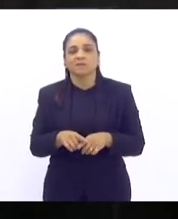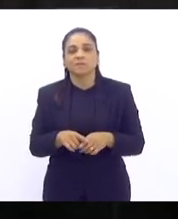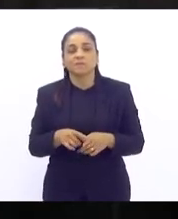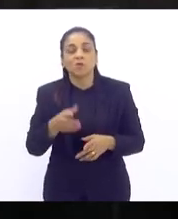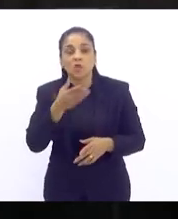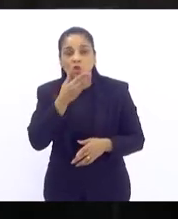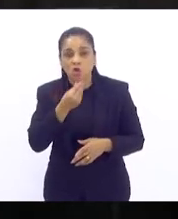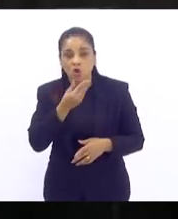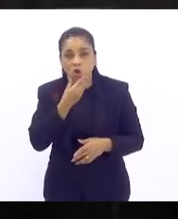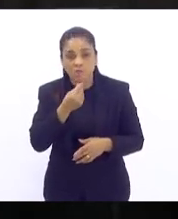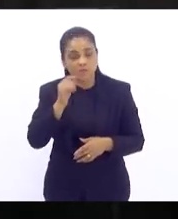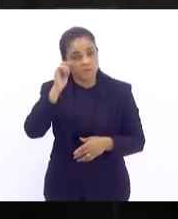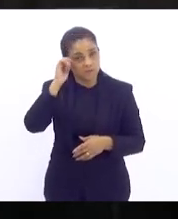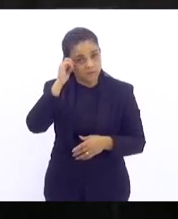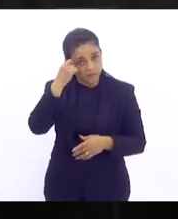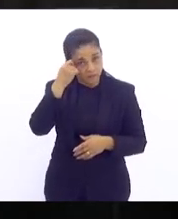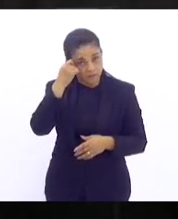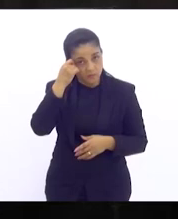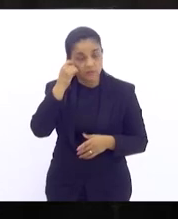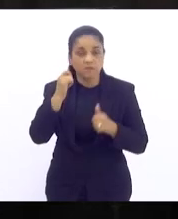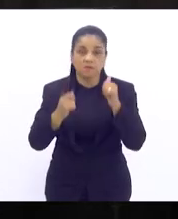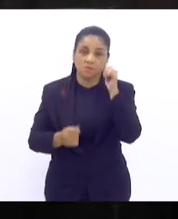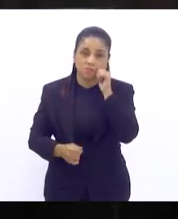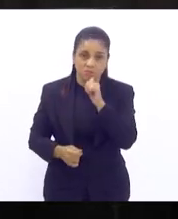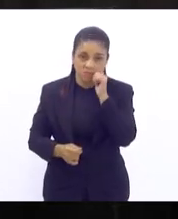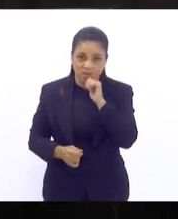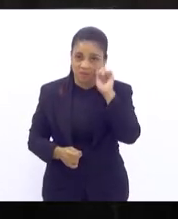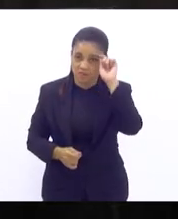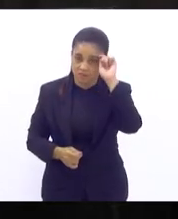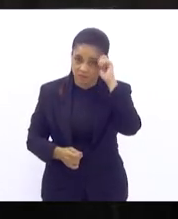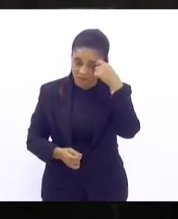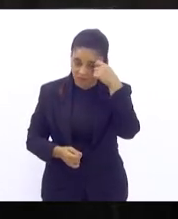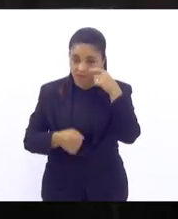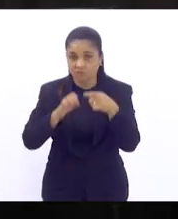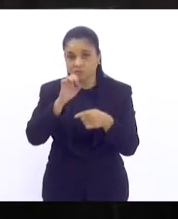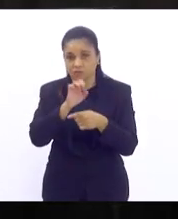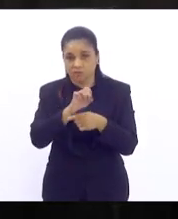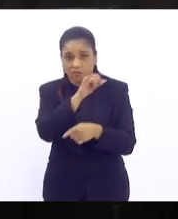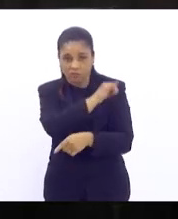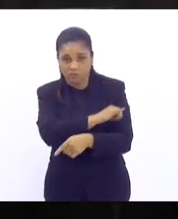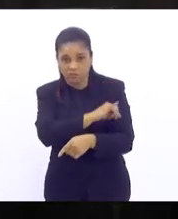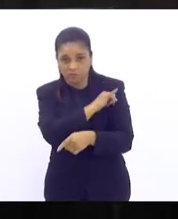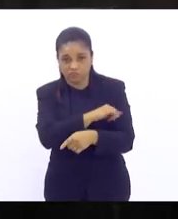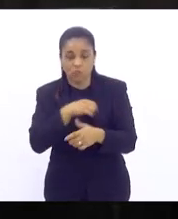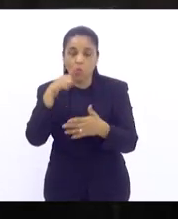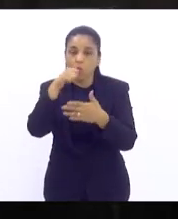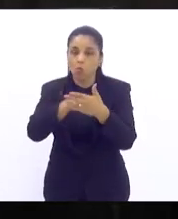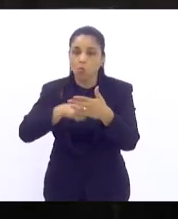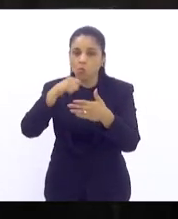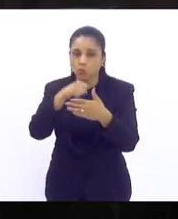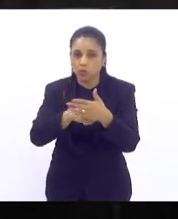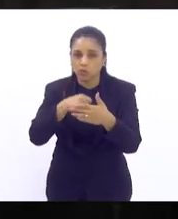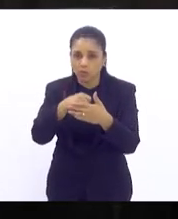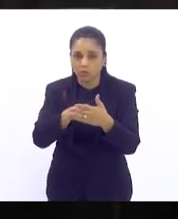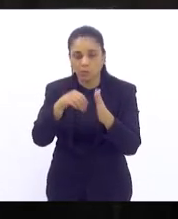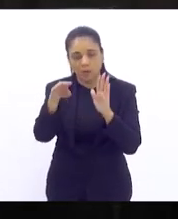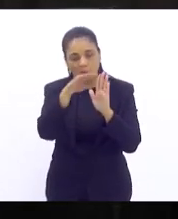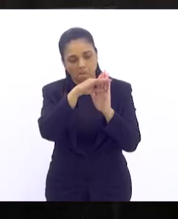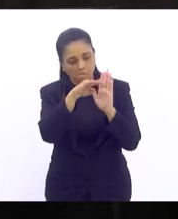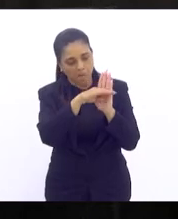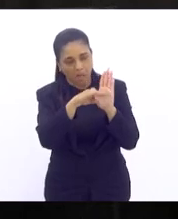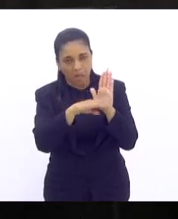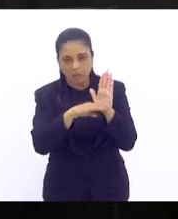homens e negros homens negros e mulheres negras do nosso estado que estarão lutando por essa pauta de forma